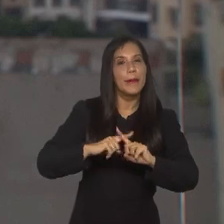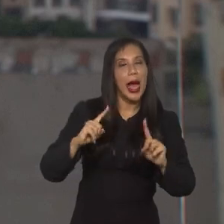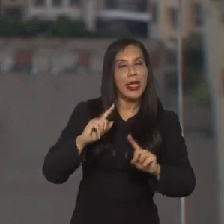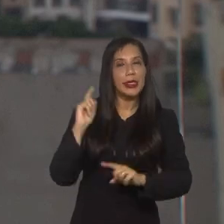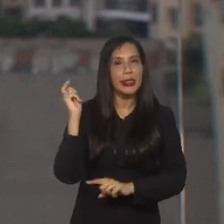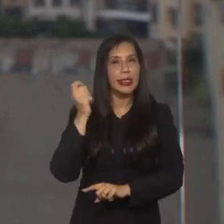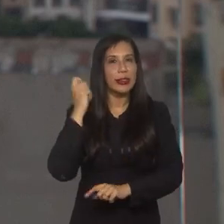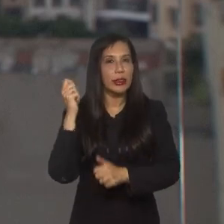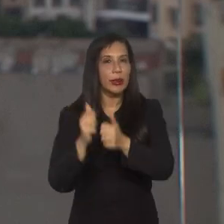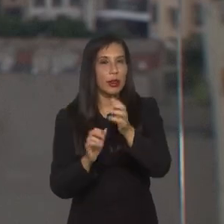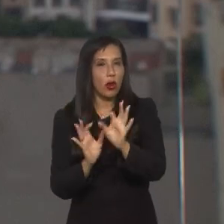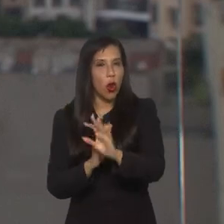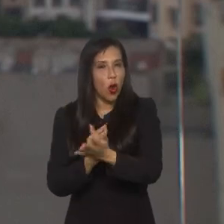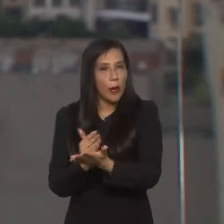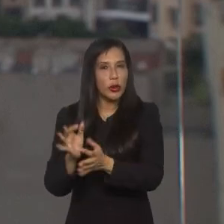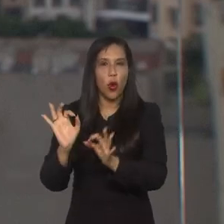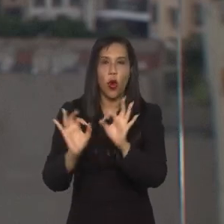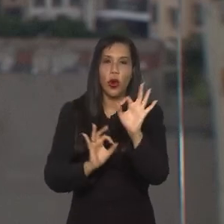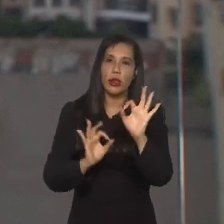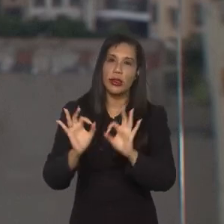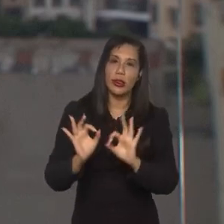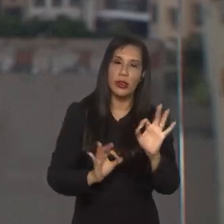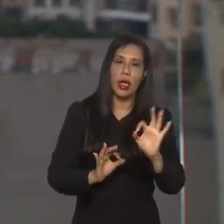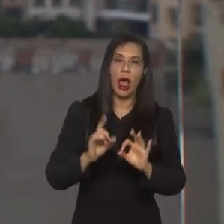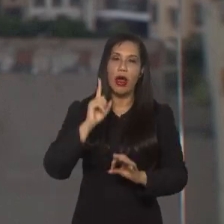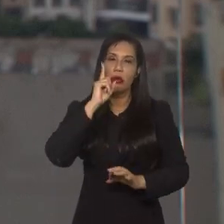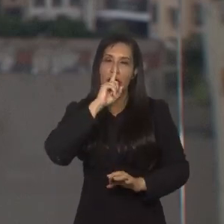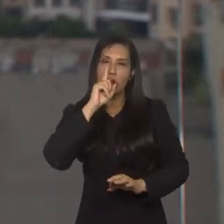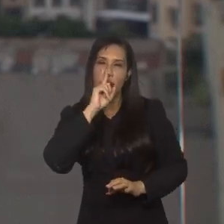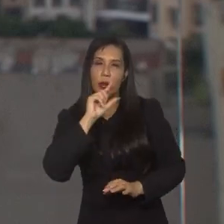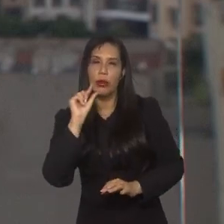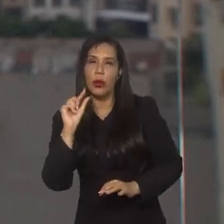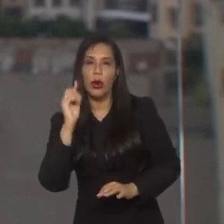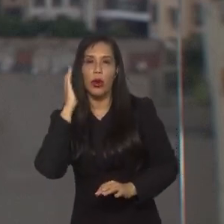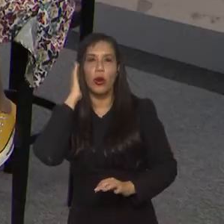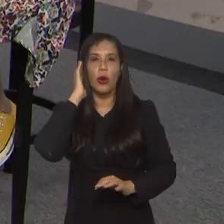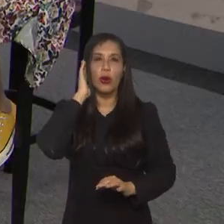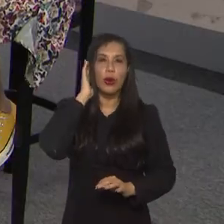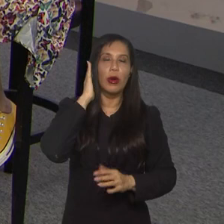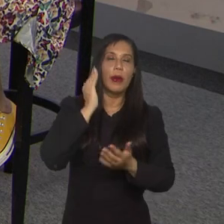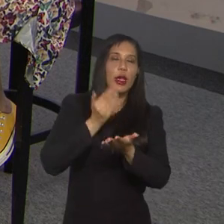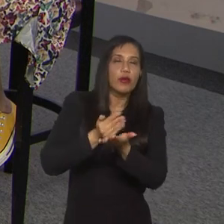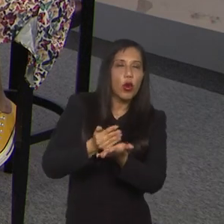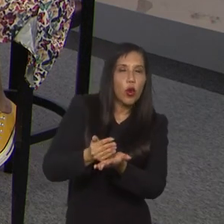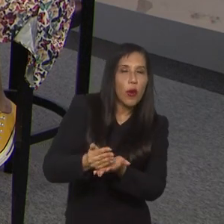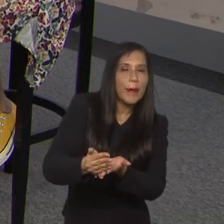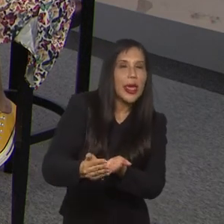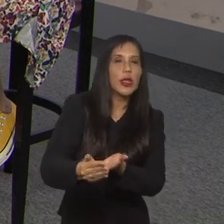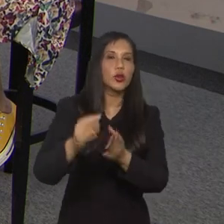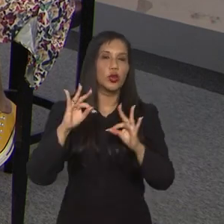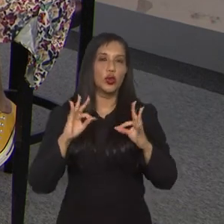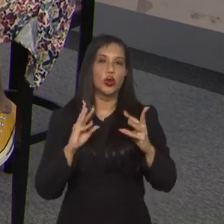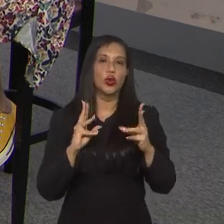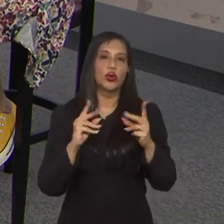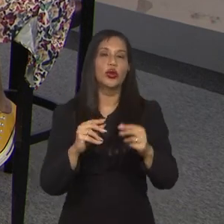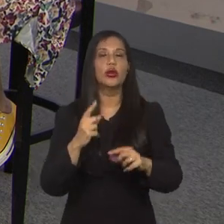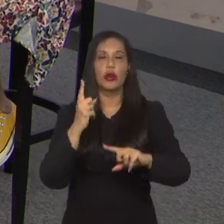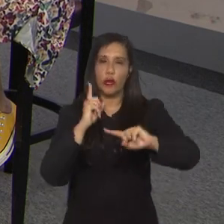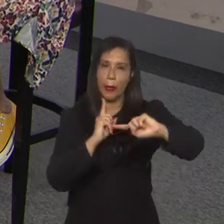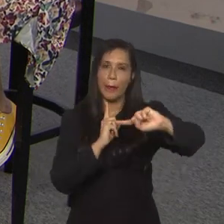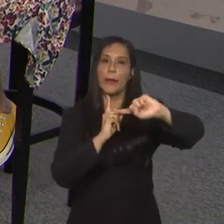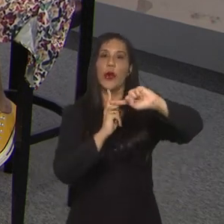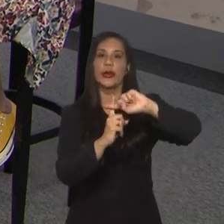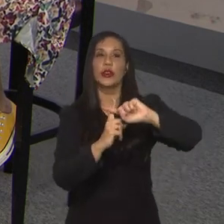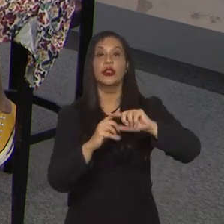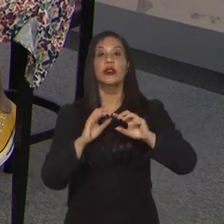começou a se organizar. Pouco, né? Precariamente. Foi o pontapé. Foi o pontapé positivo e